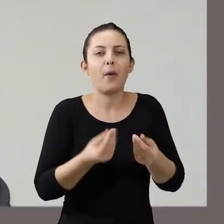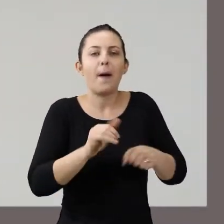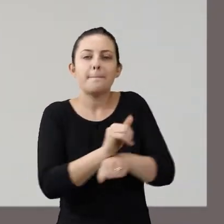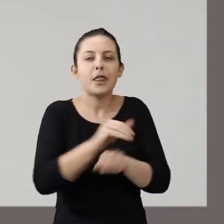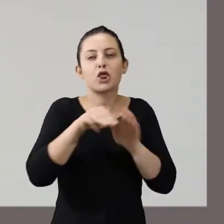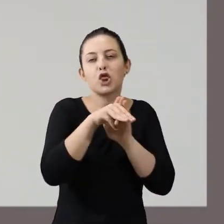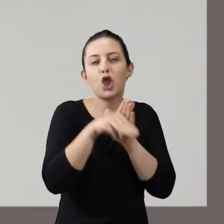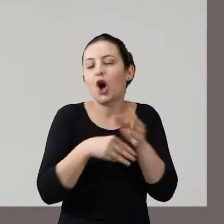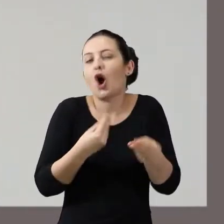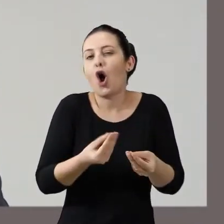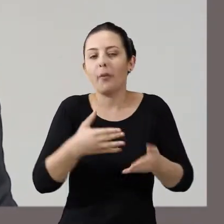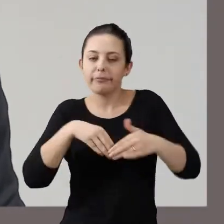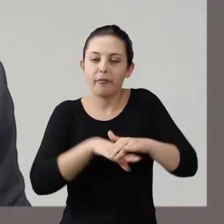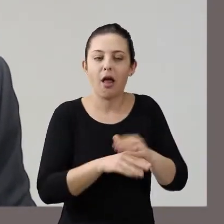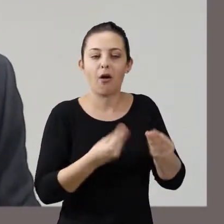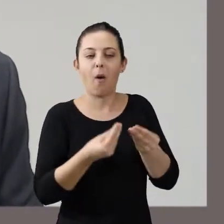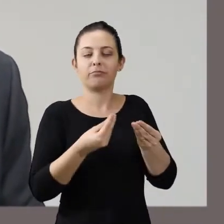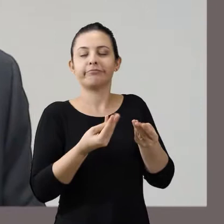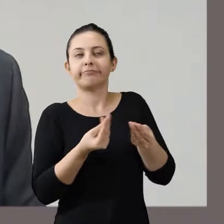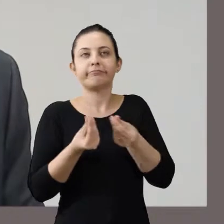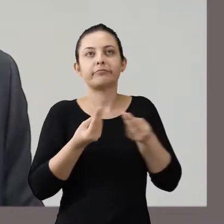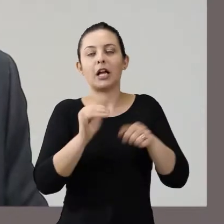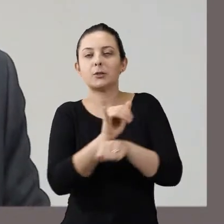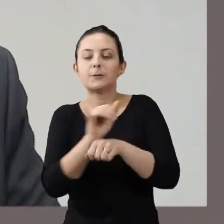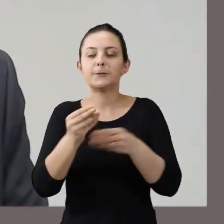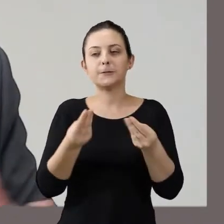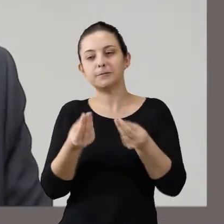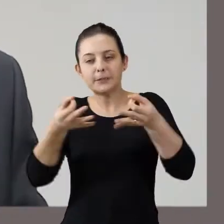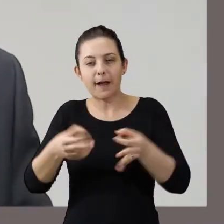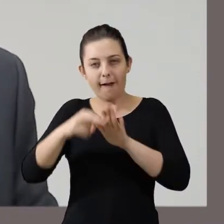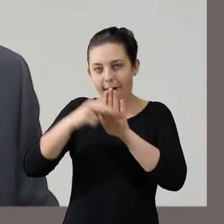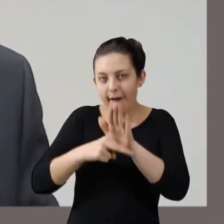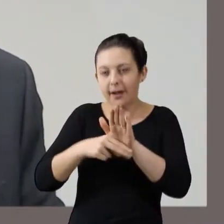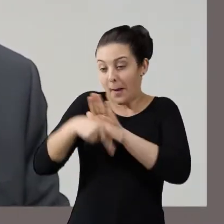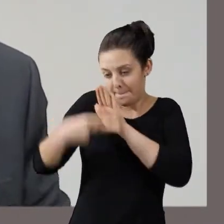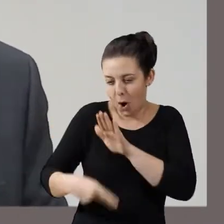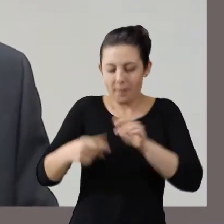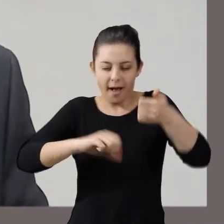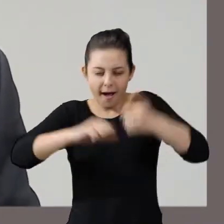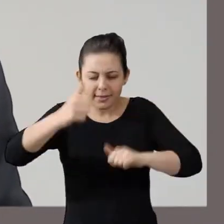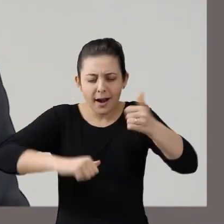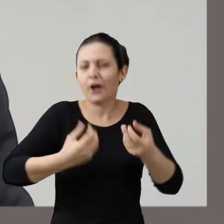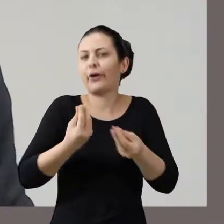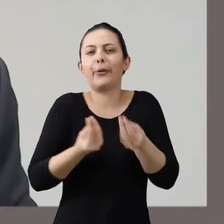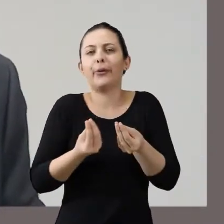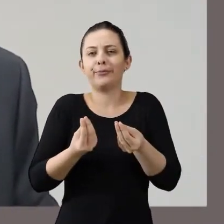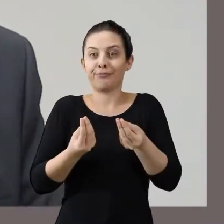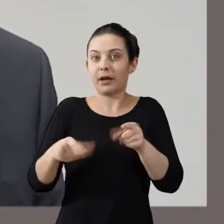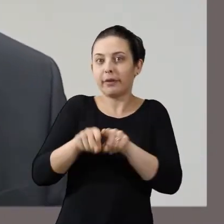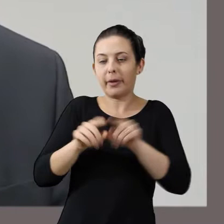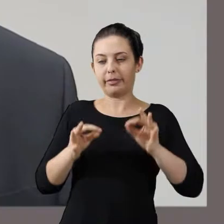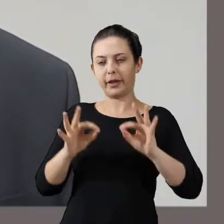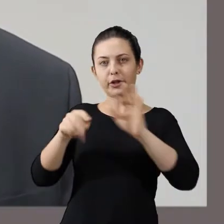registrada, uma forma, uma certa regra, uma metodologia própria para análise desse tipo e nem as